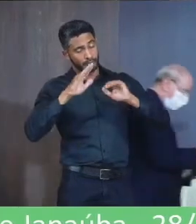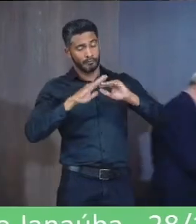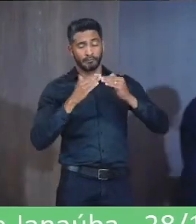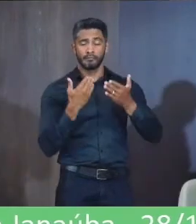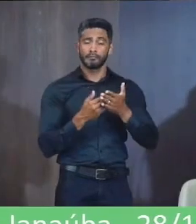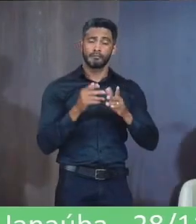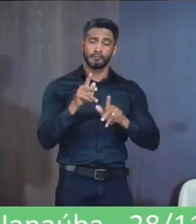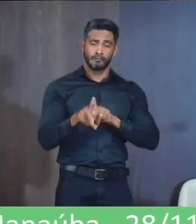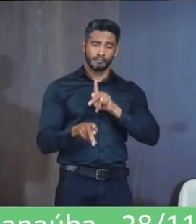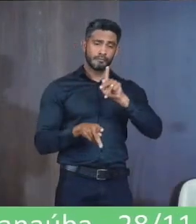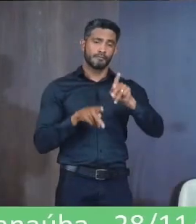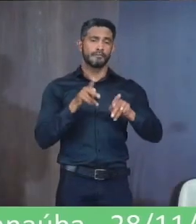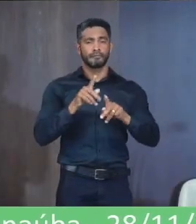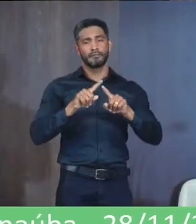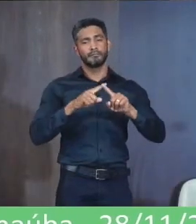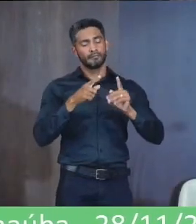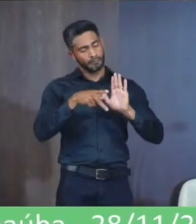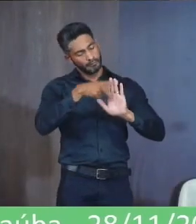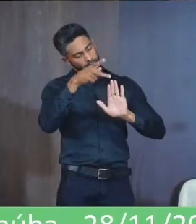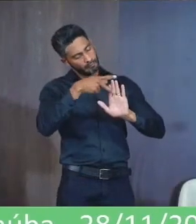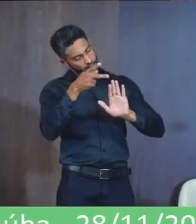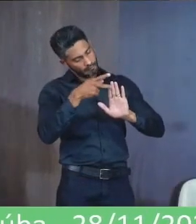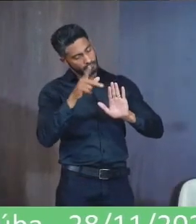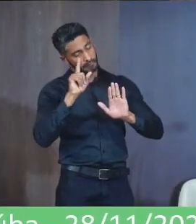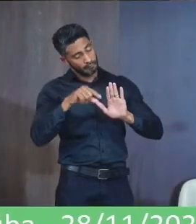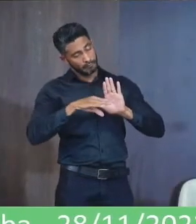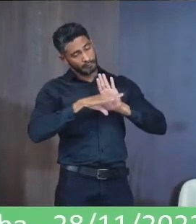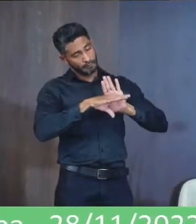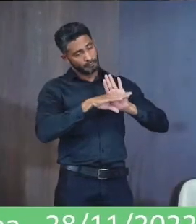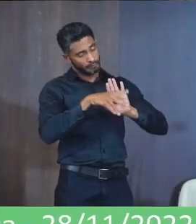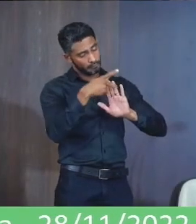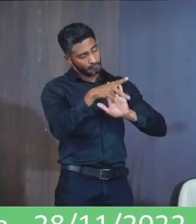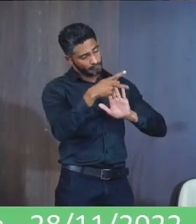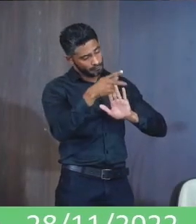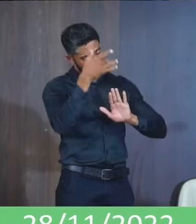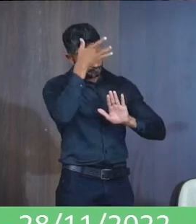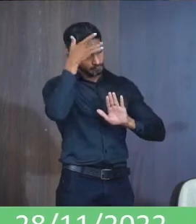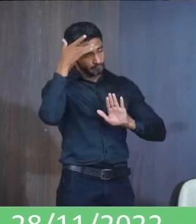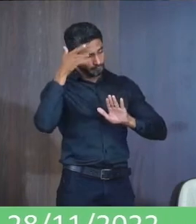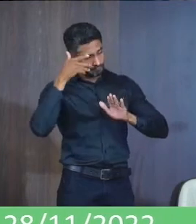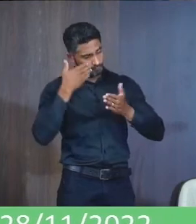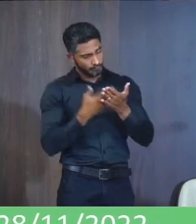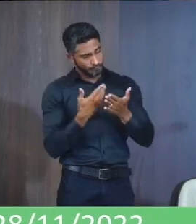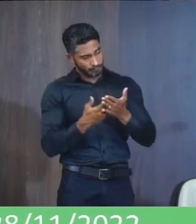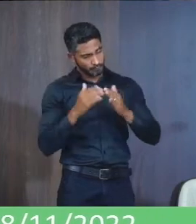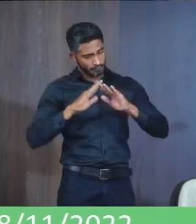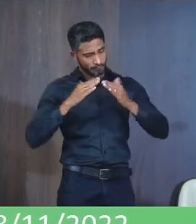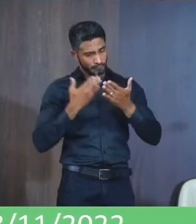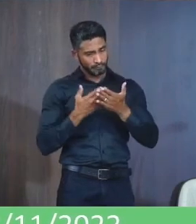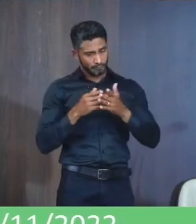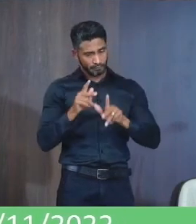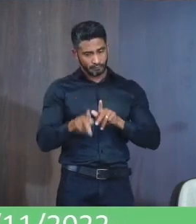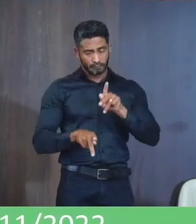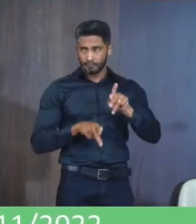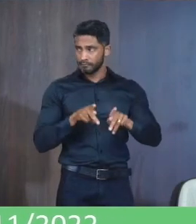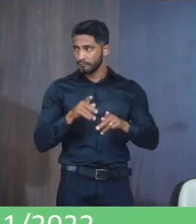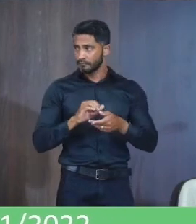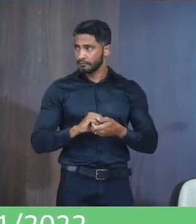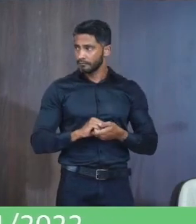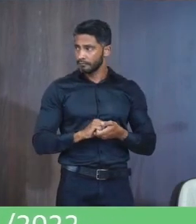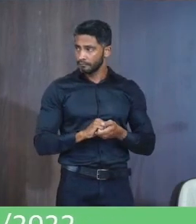Mas esse Projeto É para tentar Dar uma Possibilidade Maior Para aqueles Que estudaram Só em escola Pública Obrigado Presidente Palavra